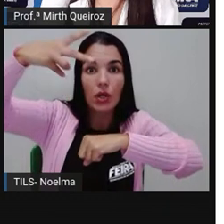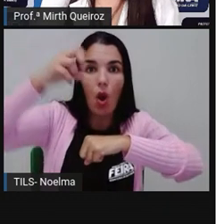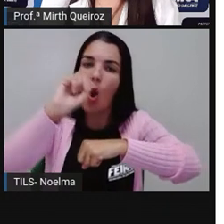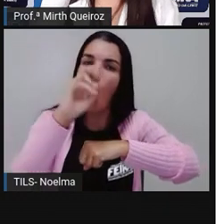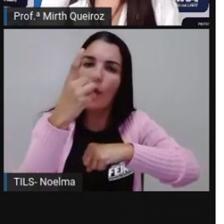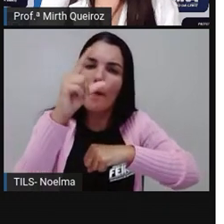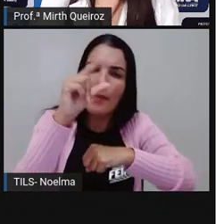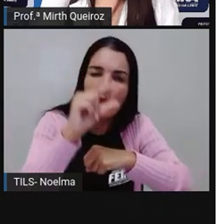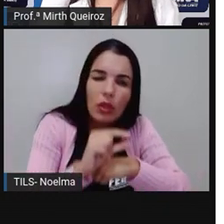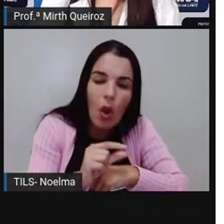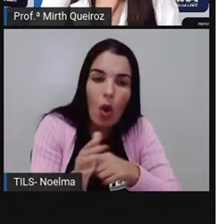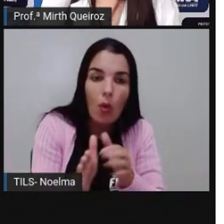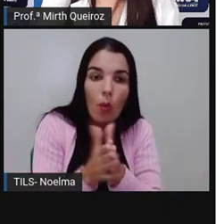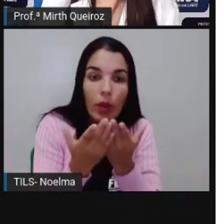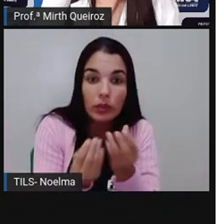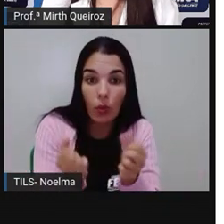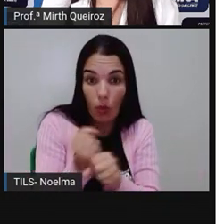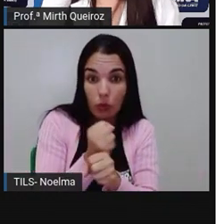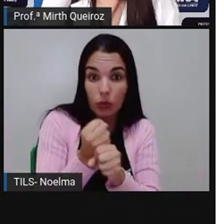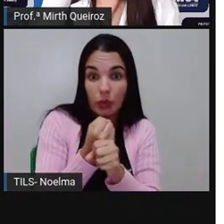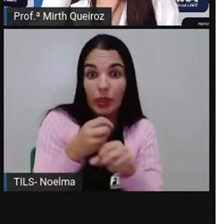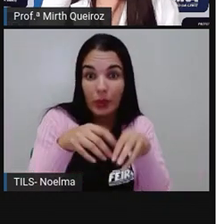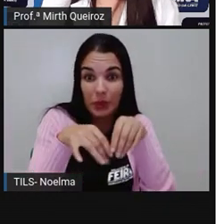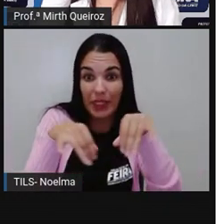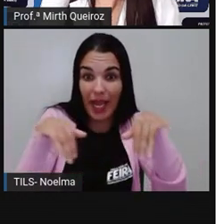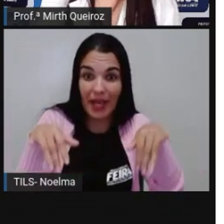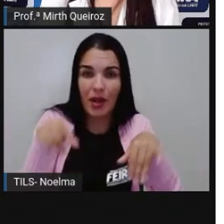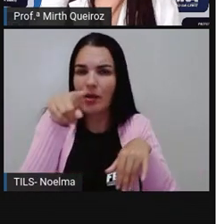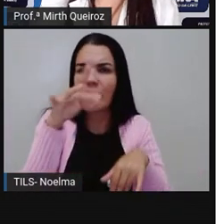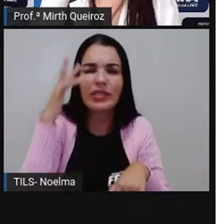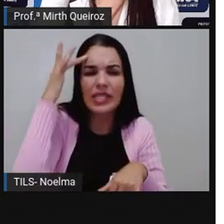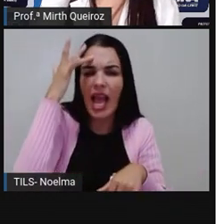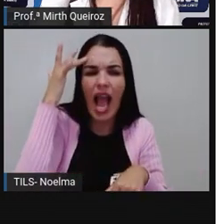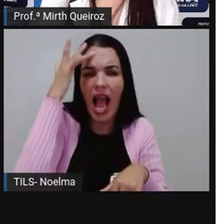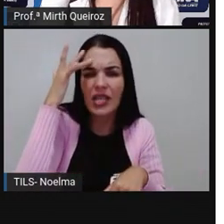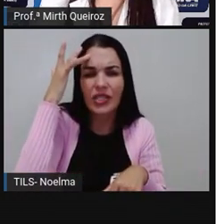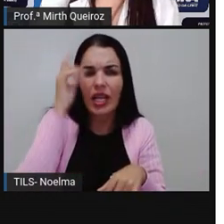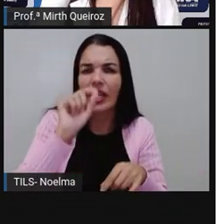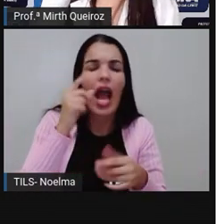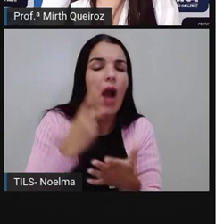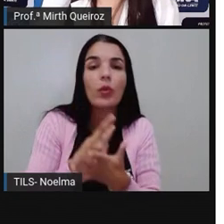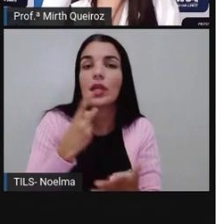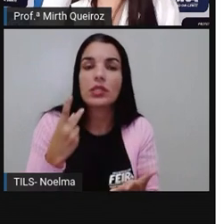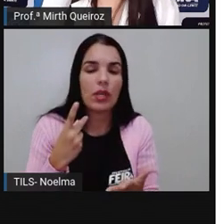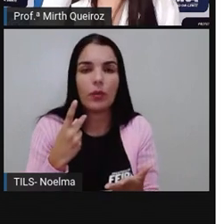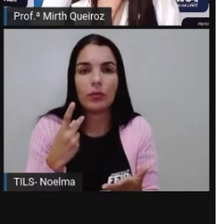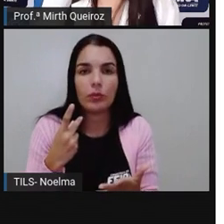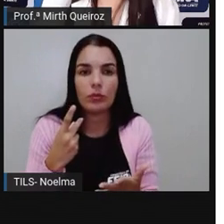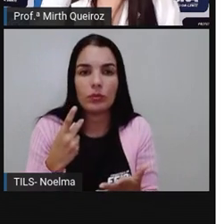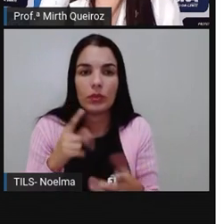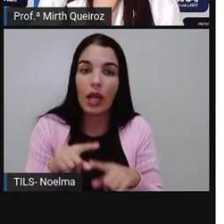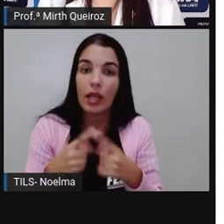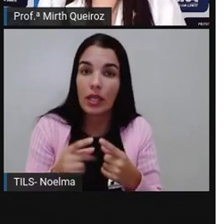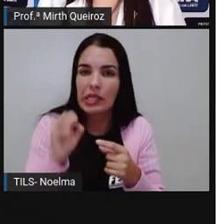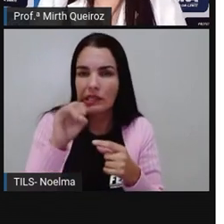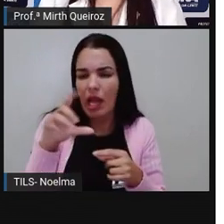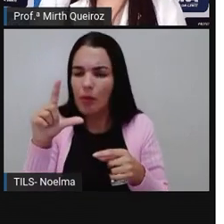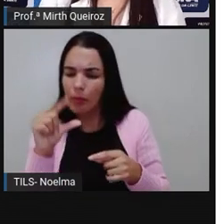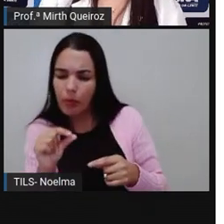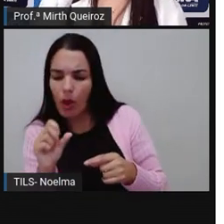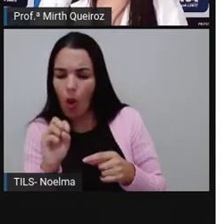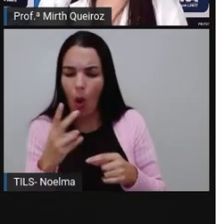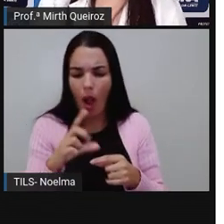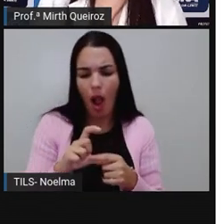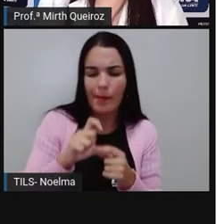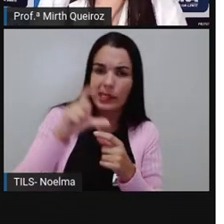Do que tinha Quando ele foi construído? O que que você acha que aconteceu? Se diminuiu? Se